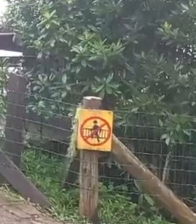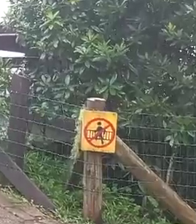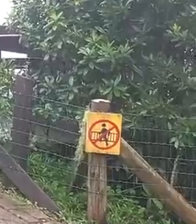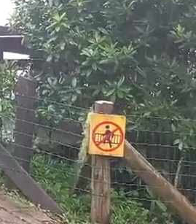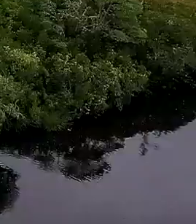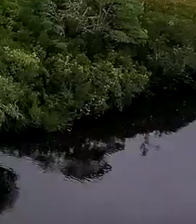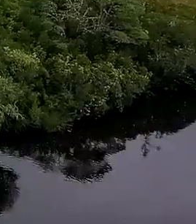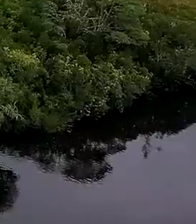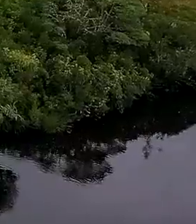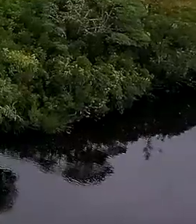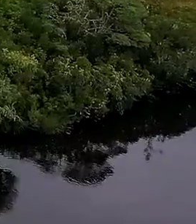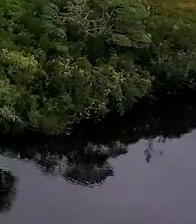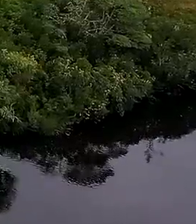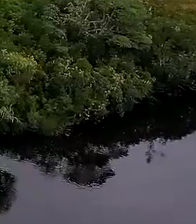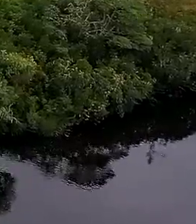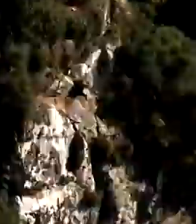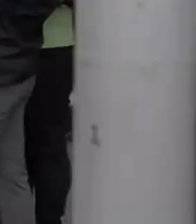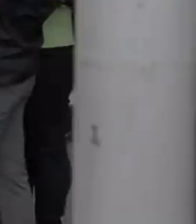vê amanhã.